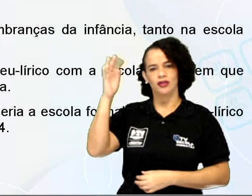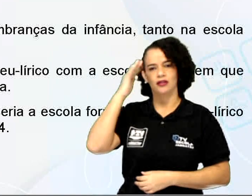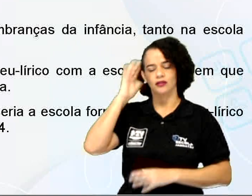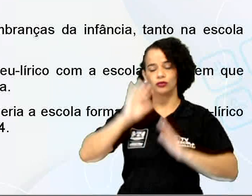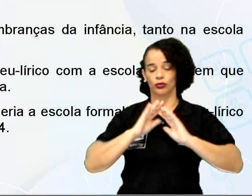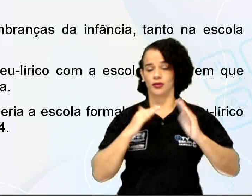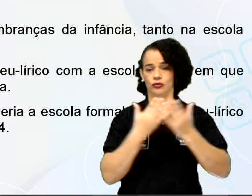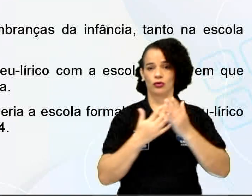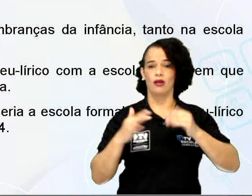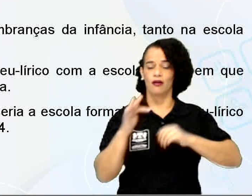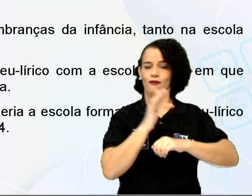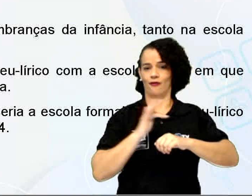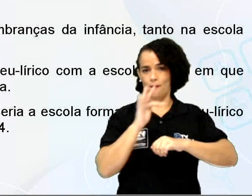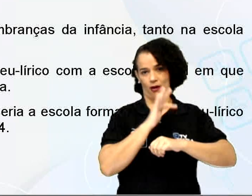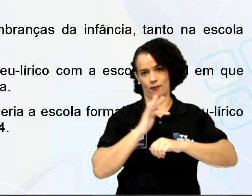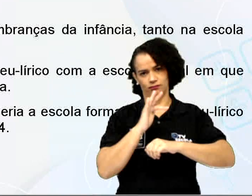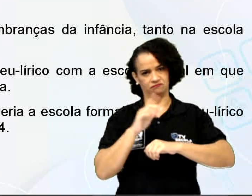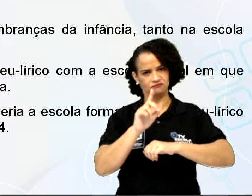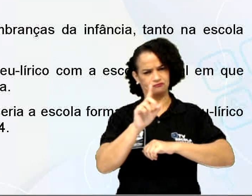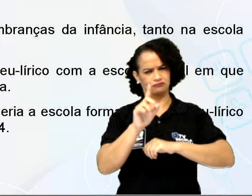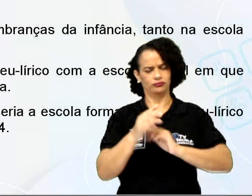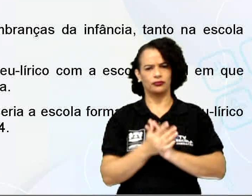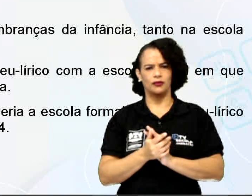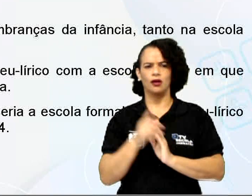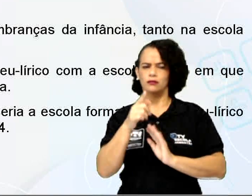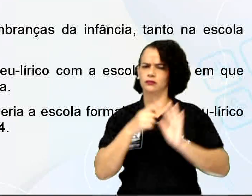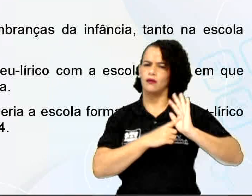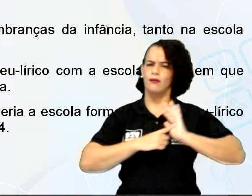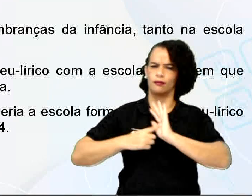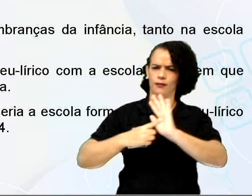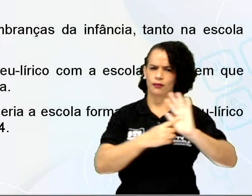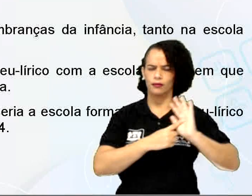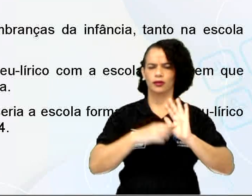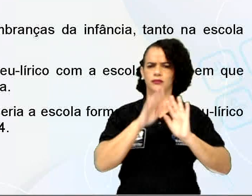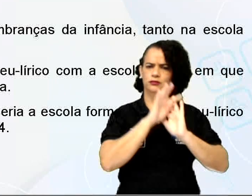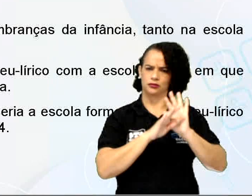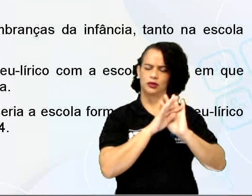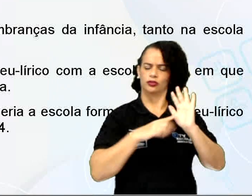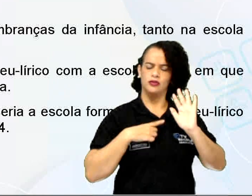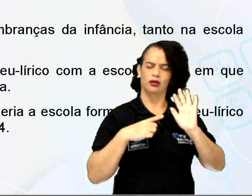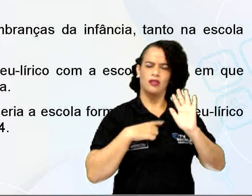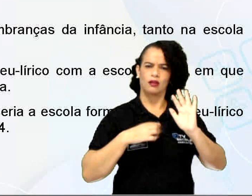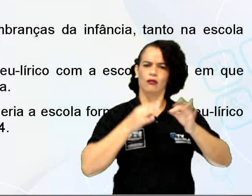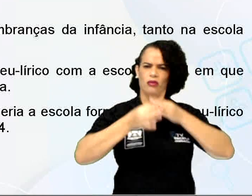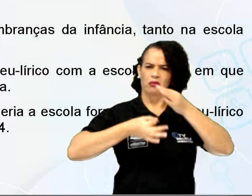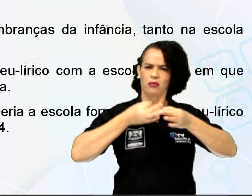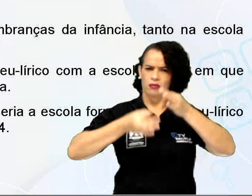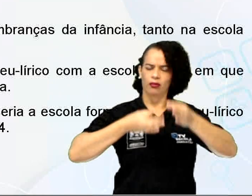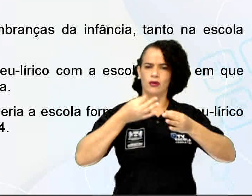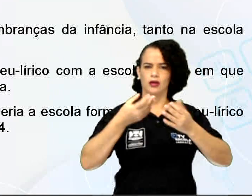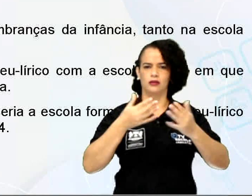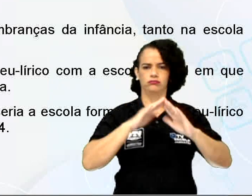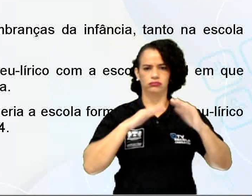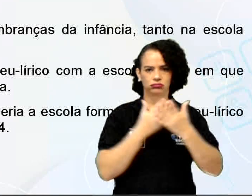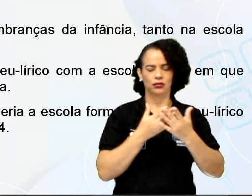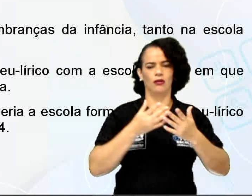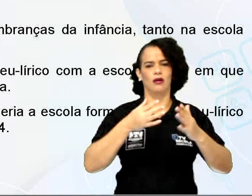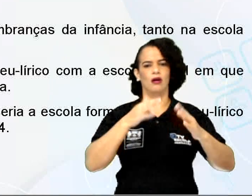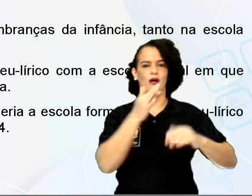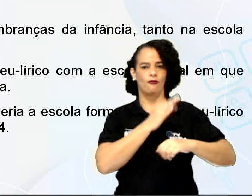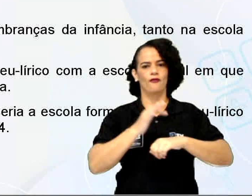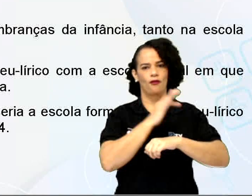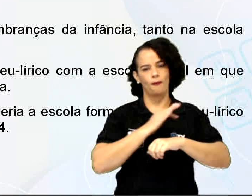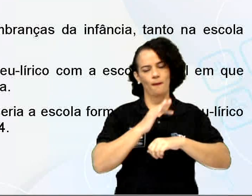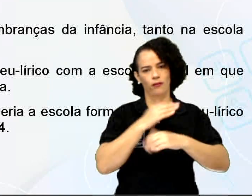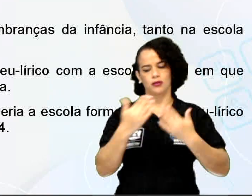formal. Muito pelo contrário, né? Fica muito claro no texto que existe uma crítica à escola formal e ele faz uma comparação